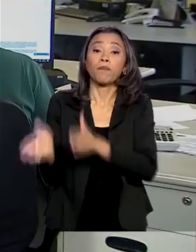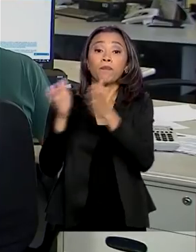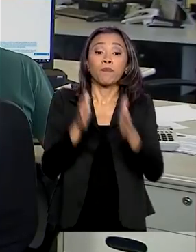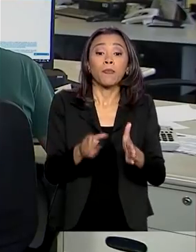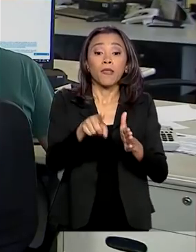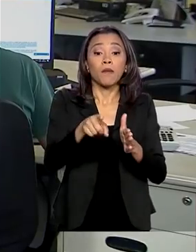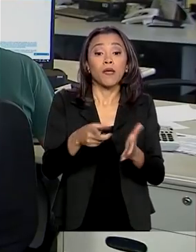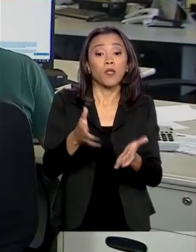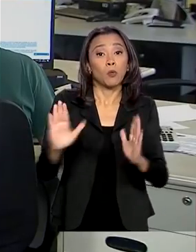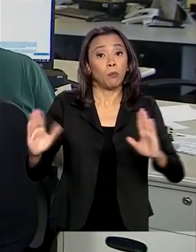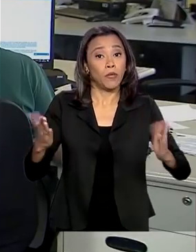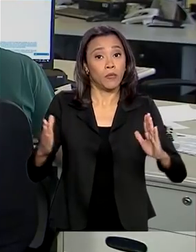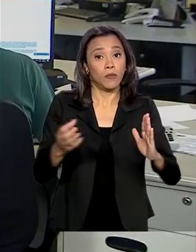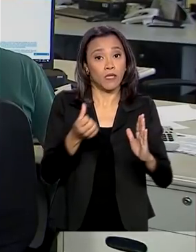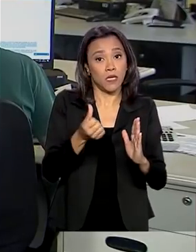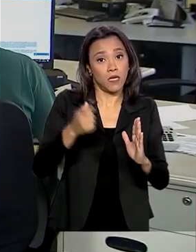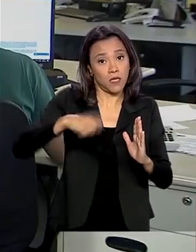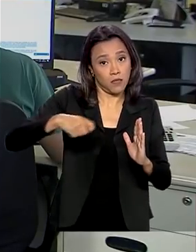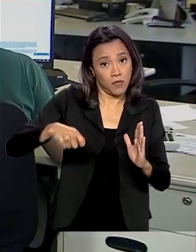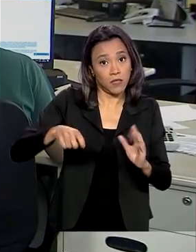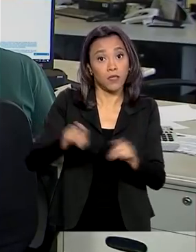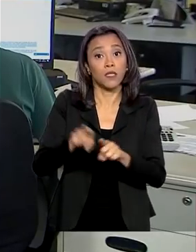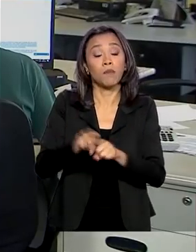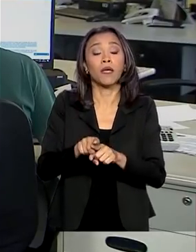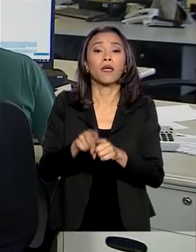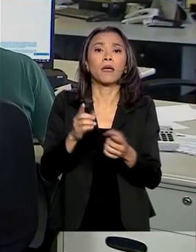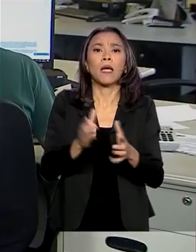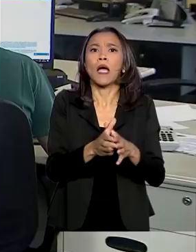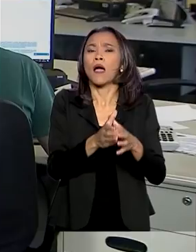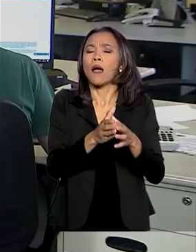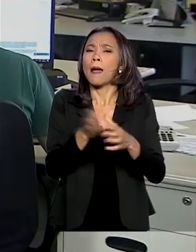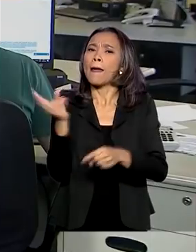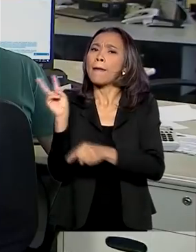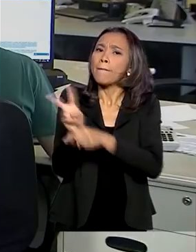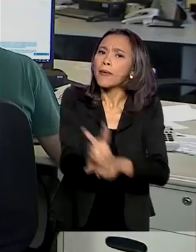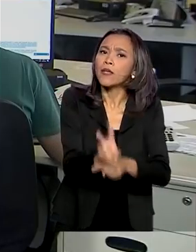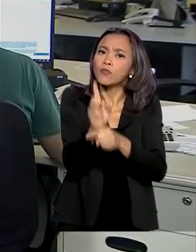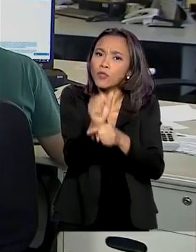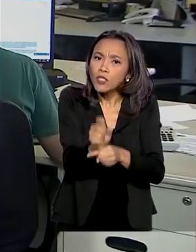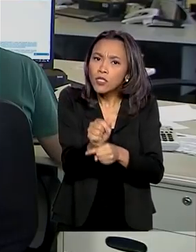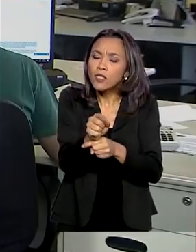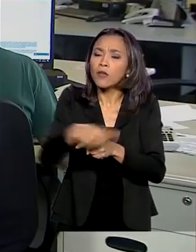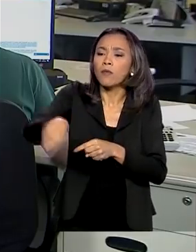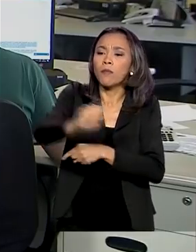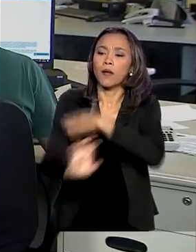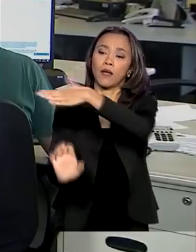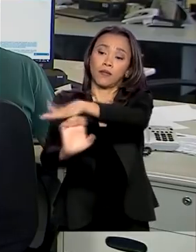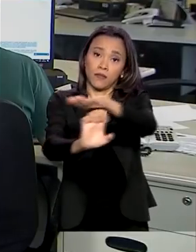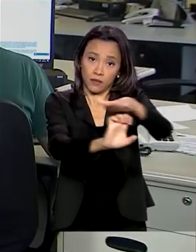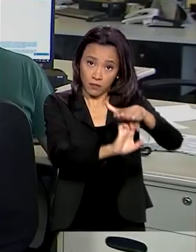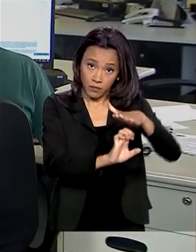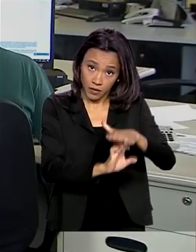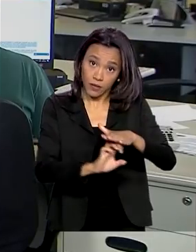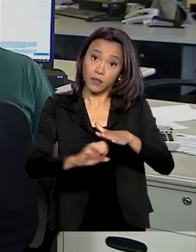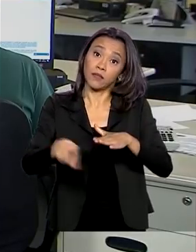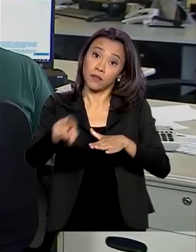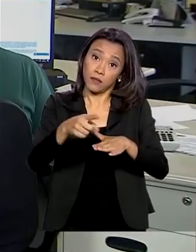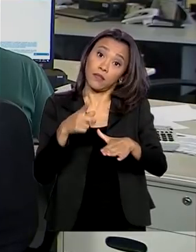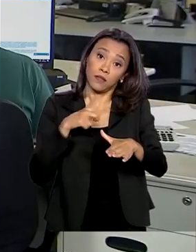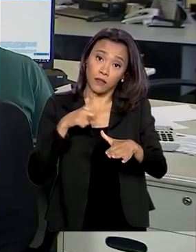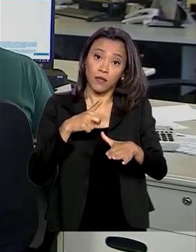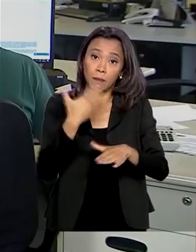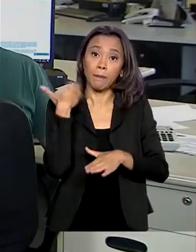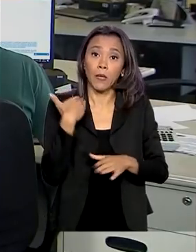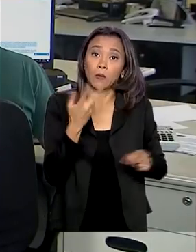por seis meses e a ampliação do crédito para micro, pequenas e médias empresas por meio dos bancos parceiros.